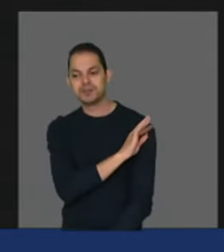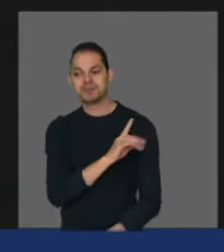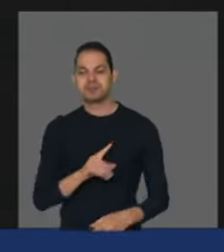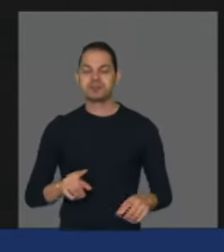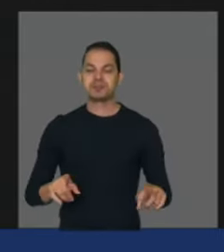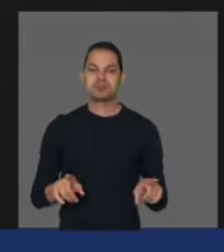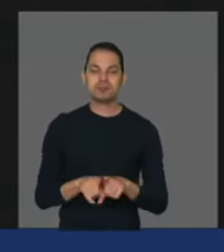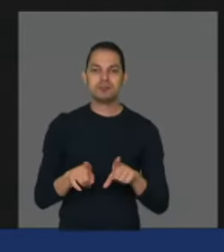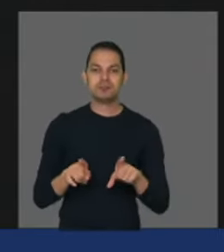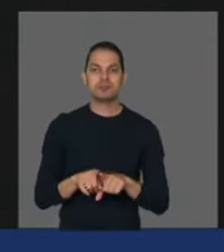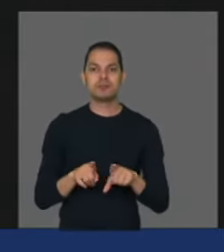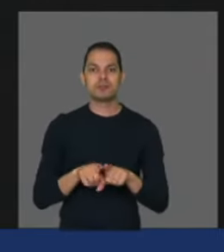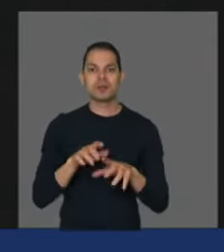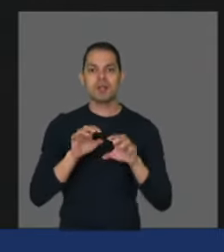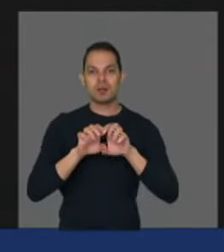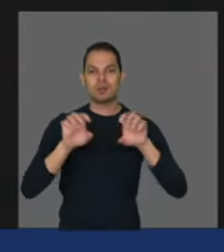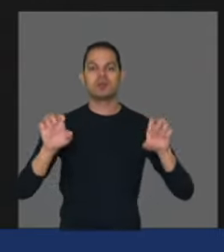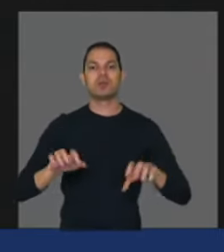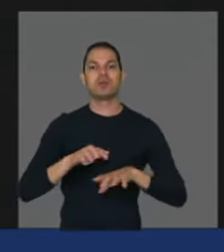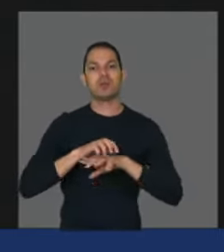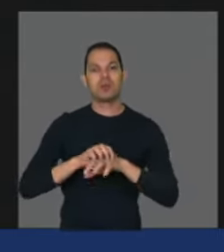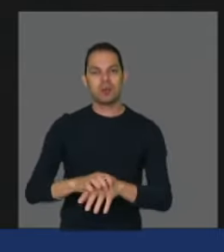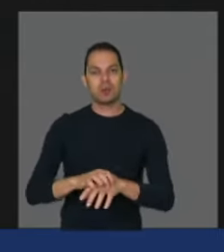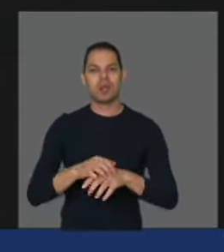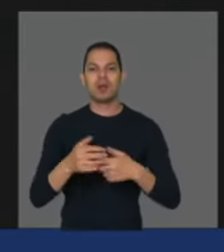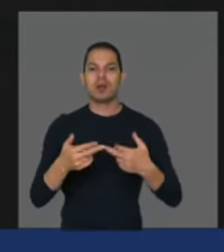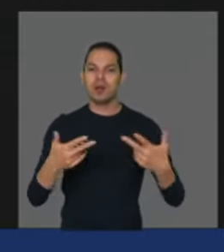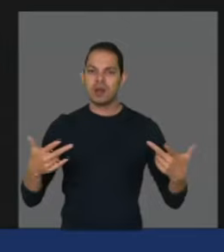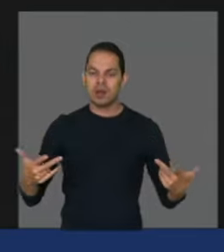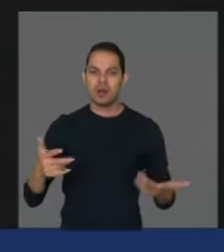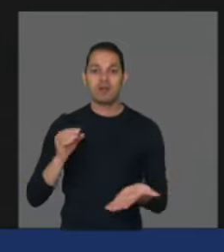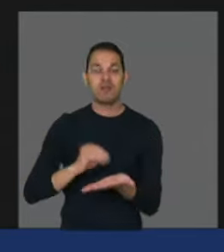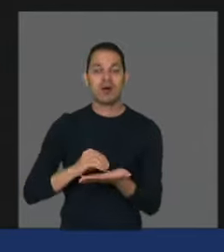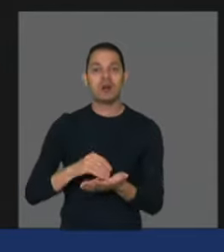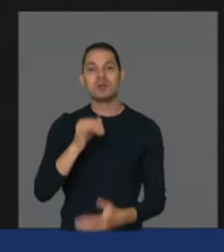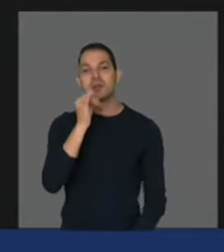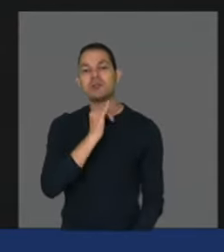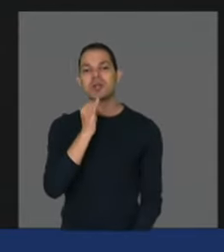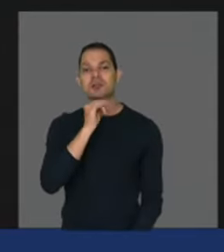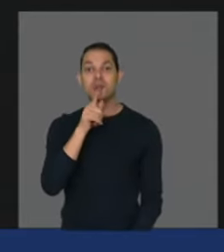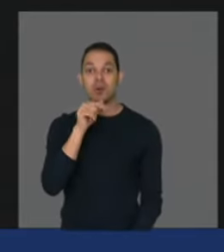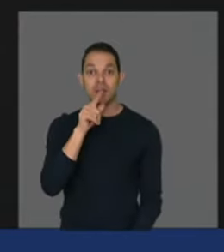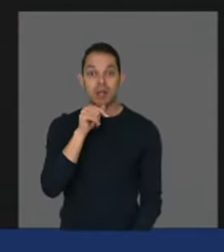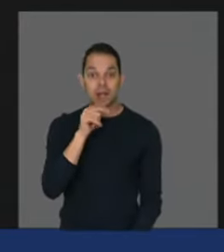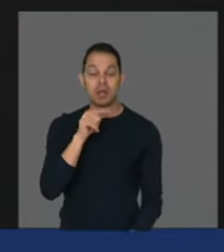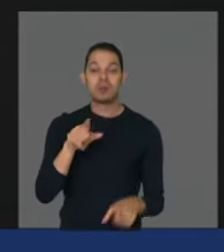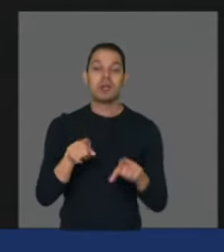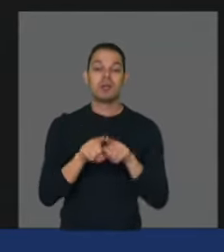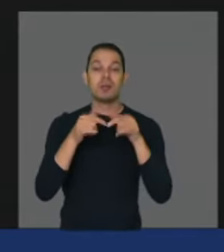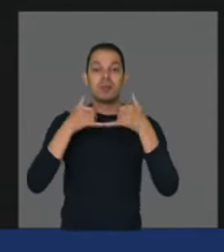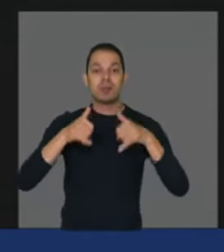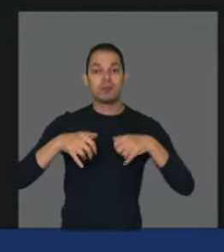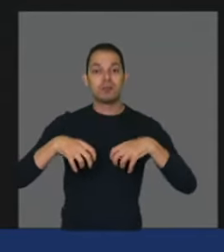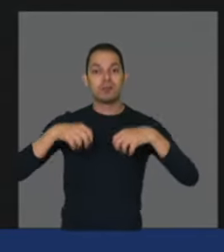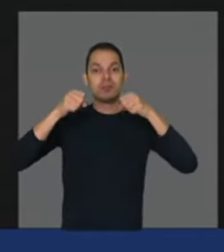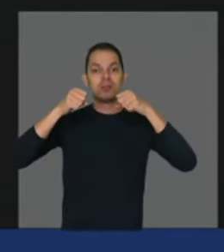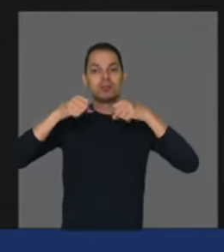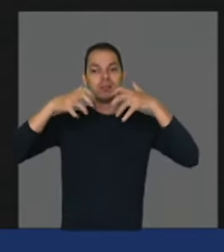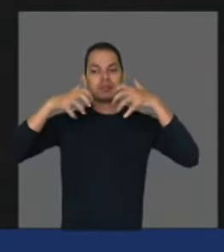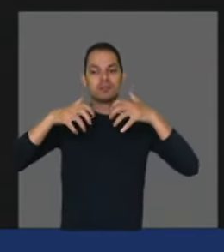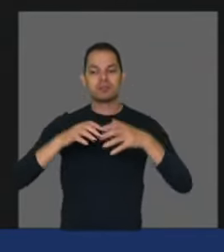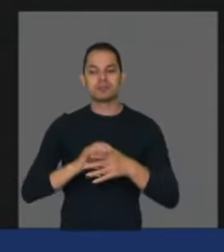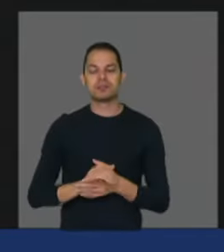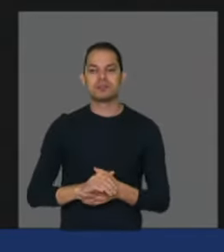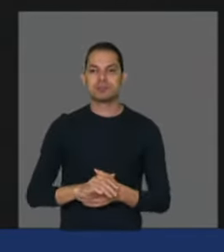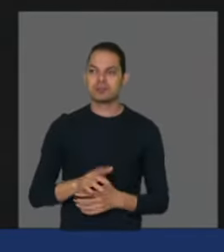questão de infraestrutura que falta no meio rural que é a questão de água e a questão de energia elétrica trifásica parabéns Heitor Chu